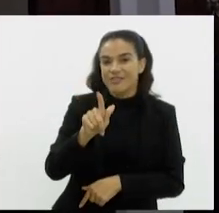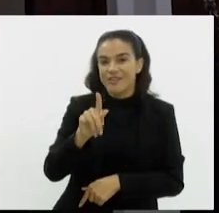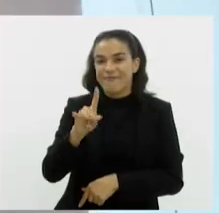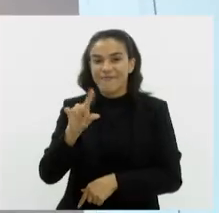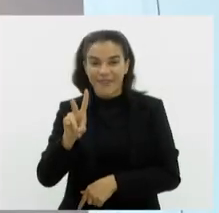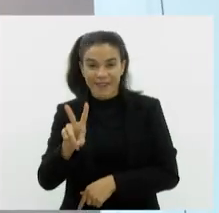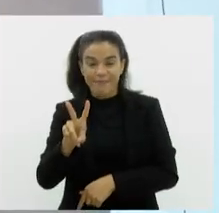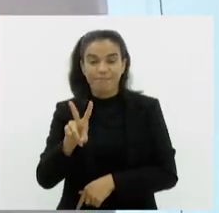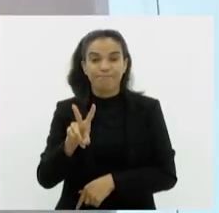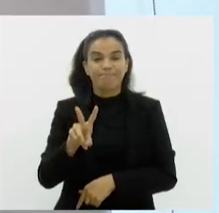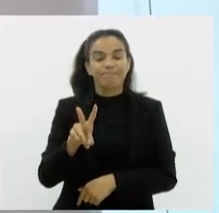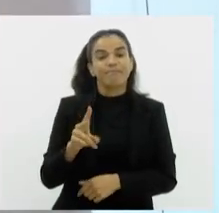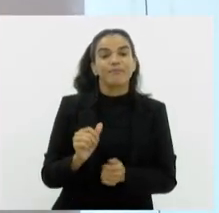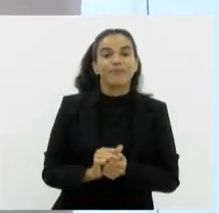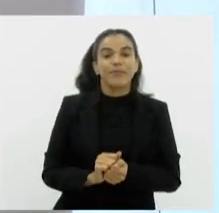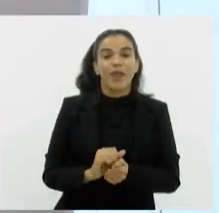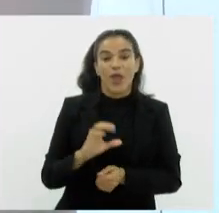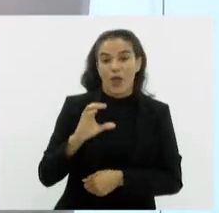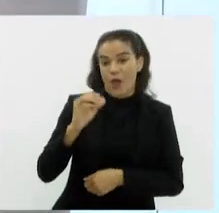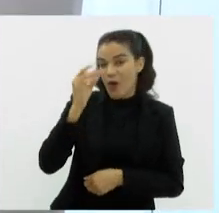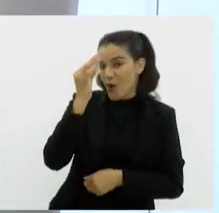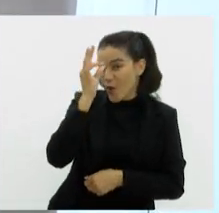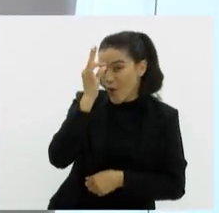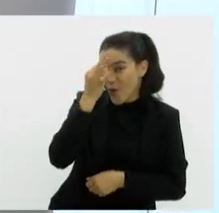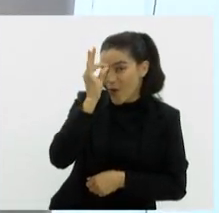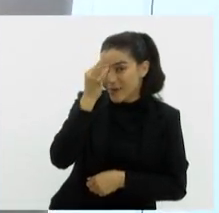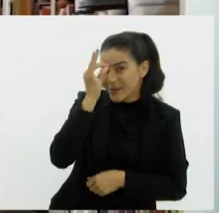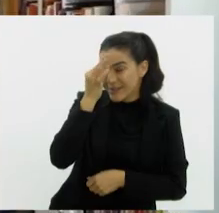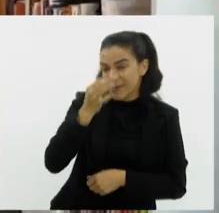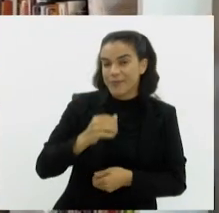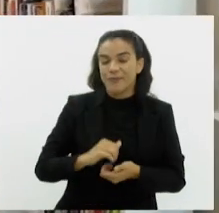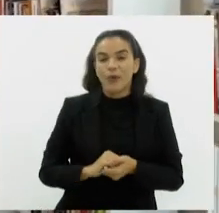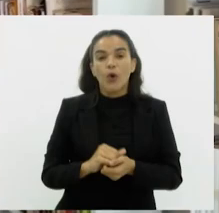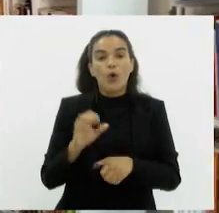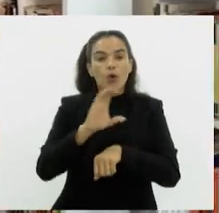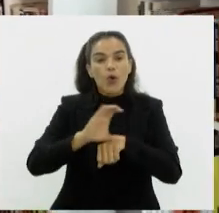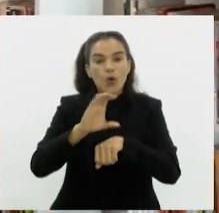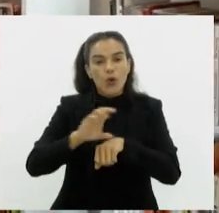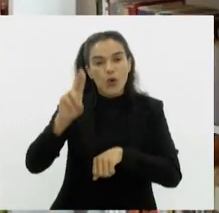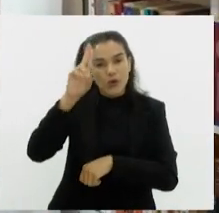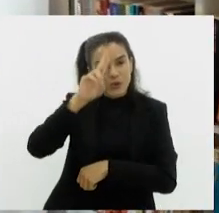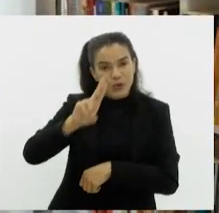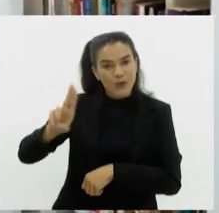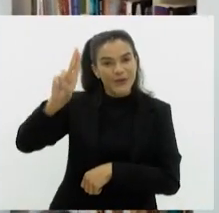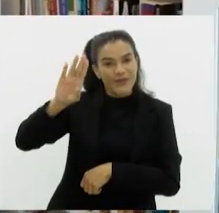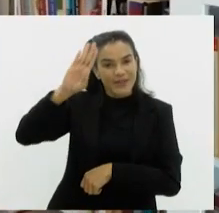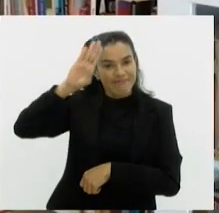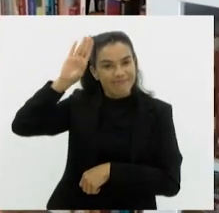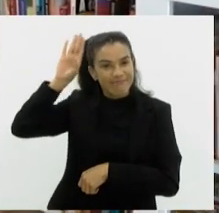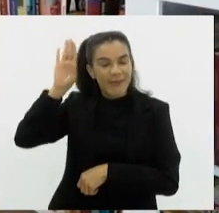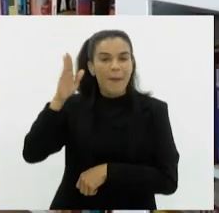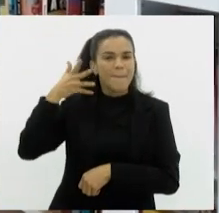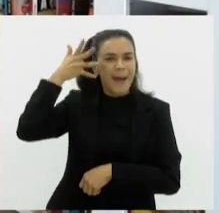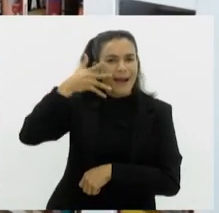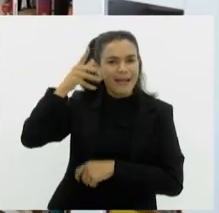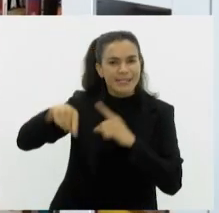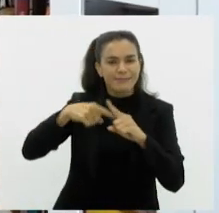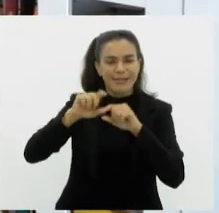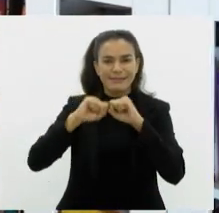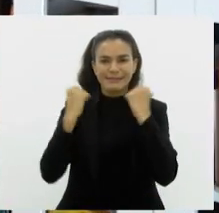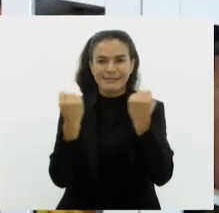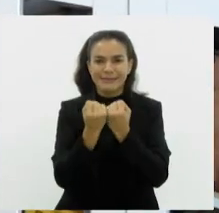Prefeitura. Com a escritora Conceição Evaristo no comitê de seleção, o curso universitário vai funcionar com palestras e seminários